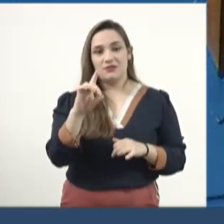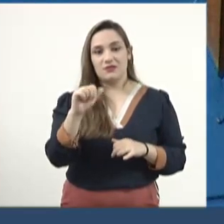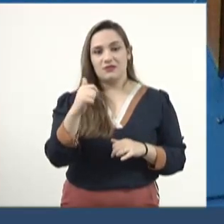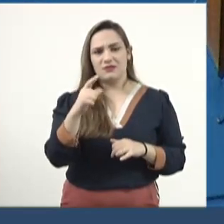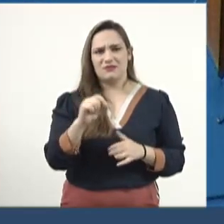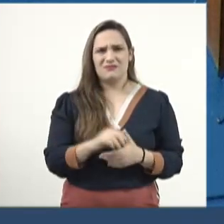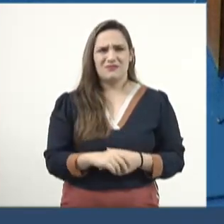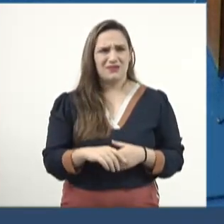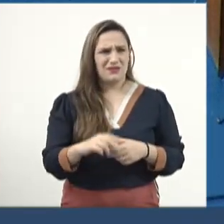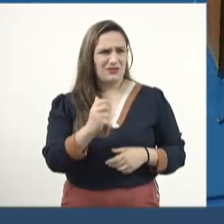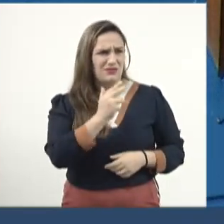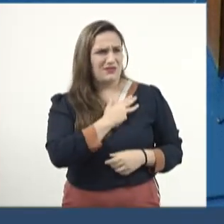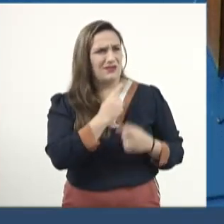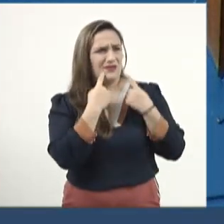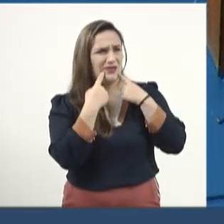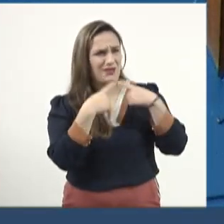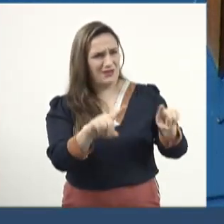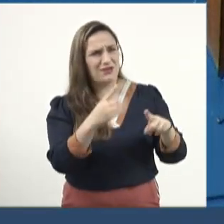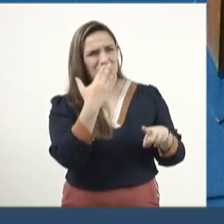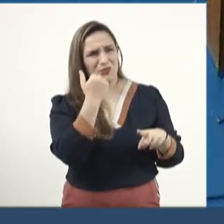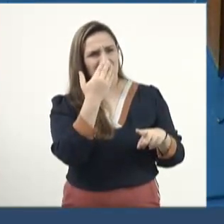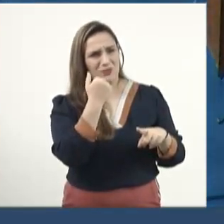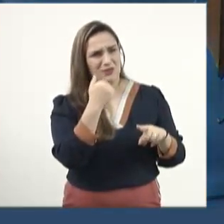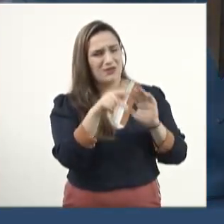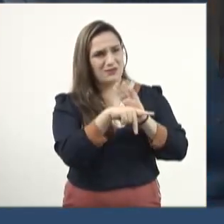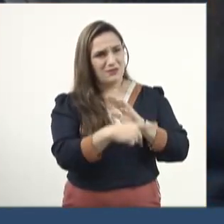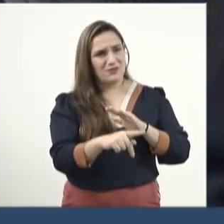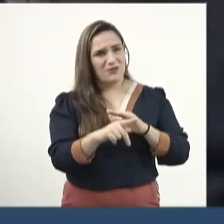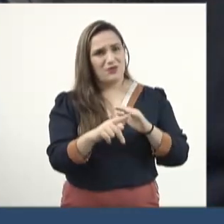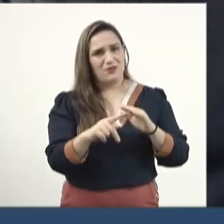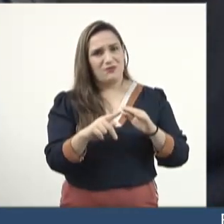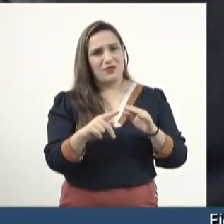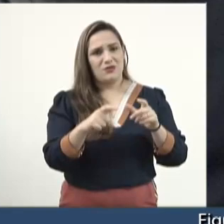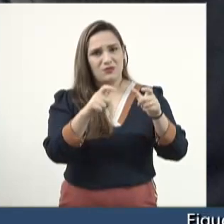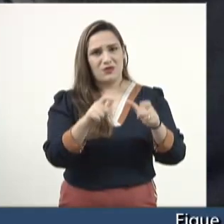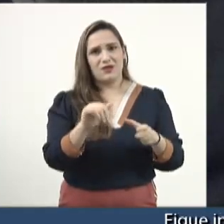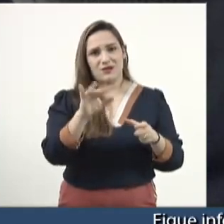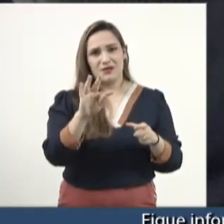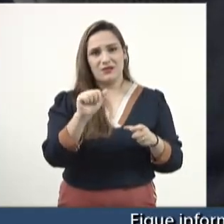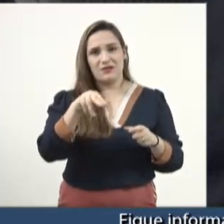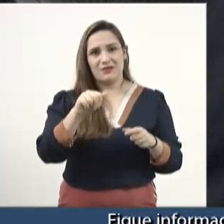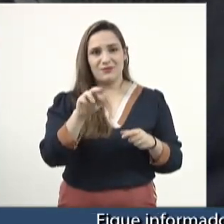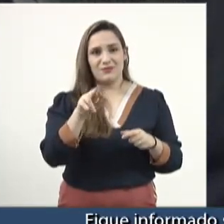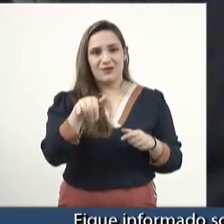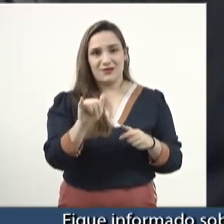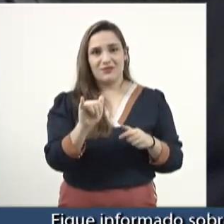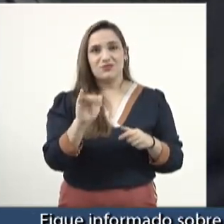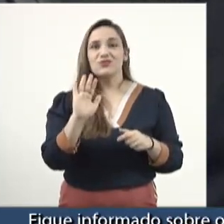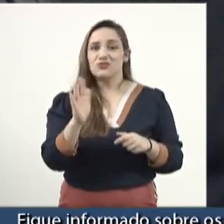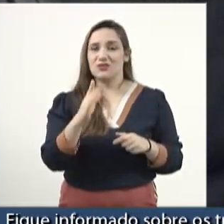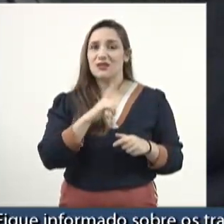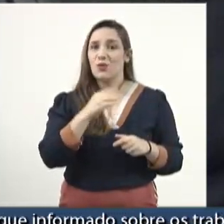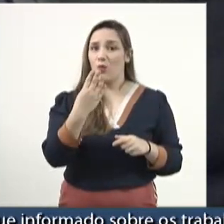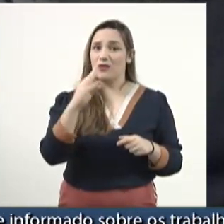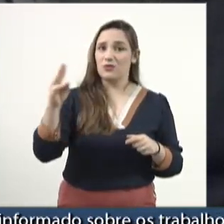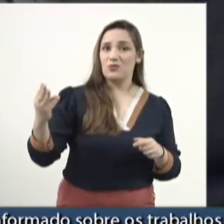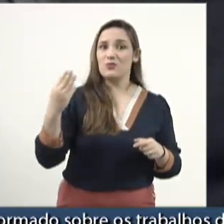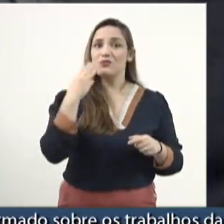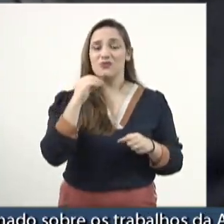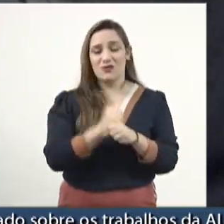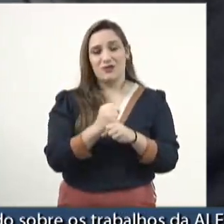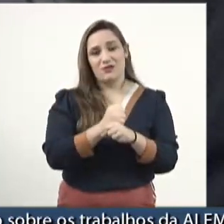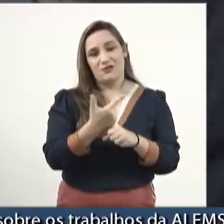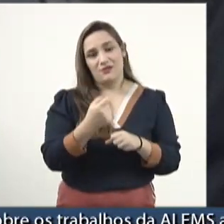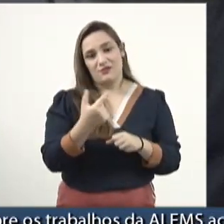cardápio de banquetes do Itamaraty. O Ministério já gastou 4 milhões em 2023. Quer dizer, realmente